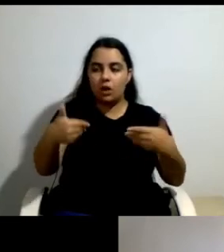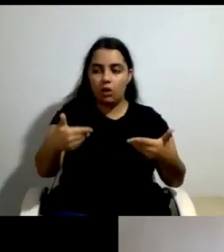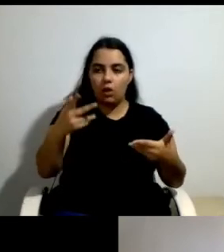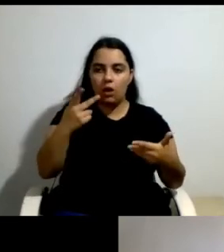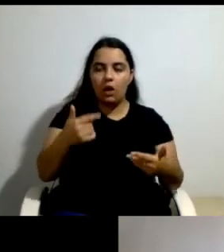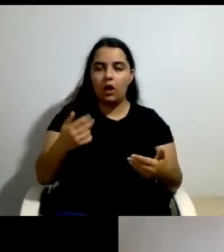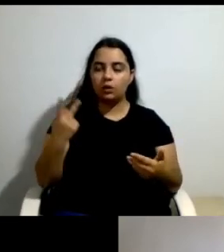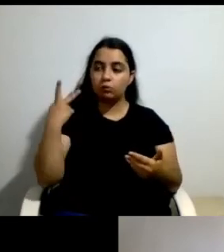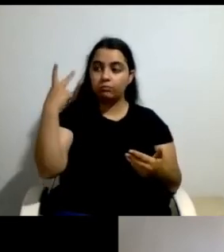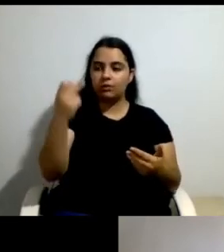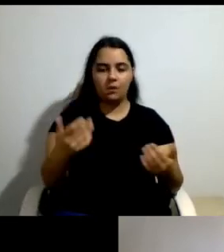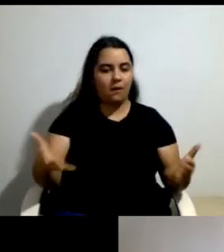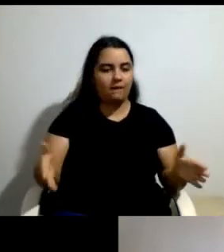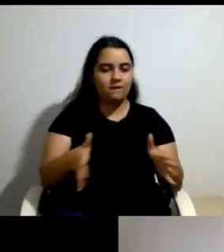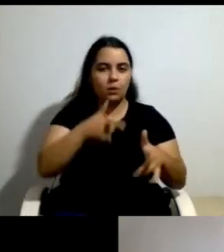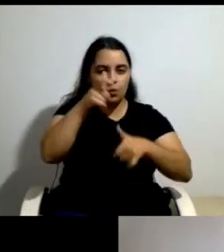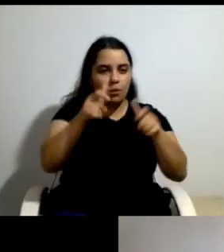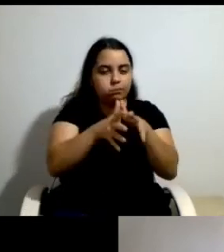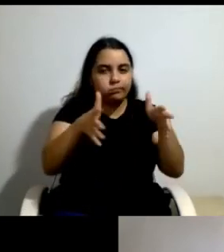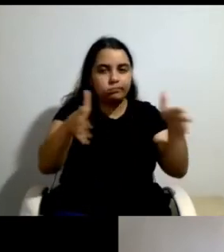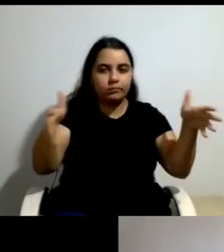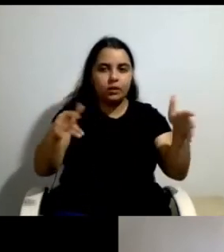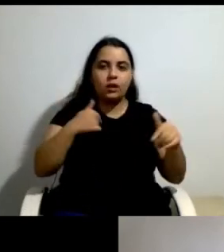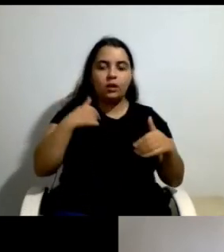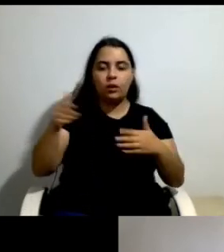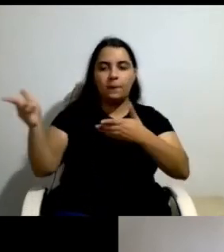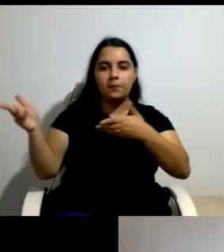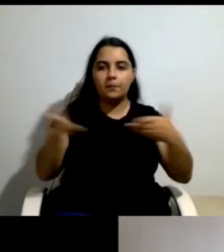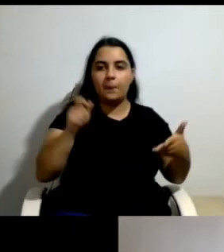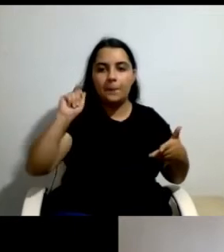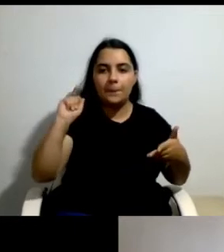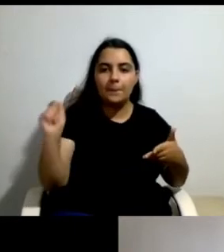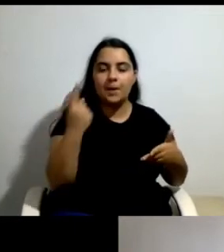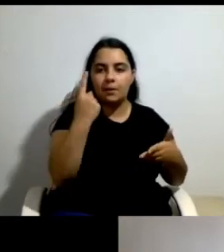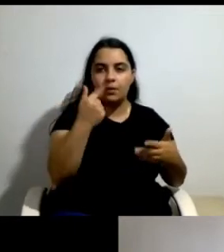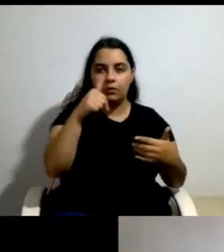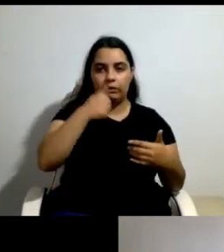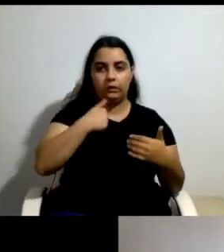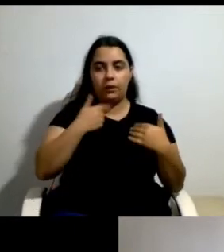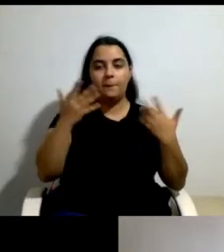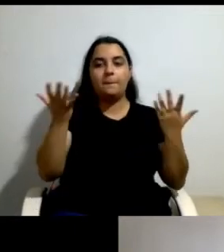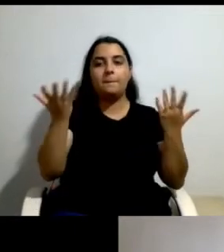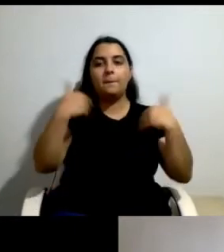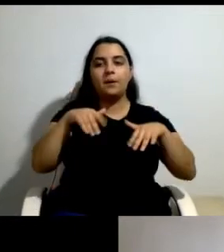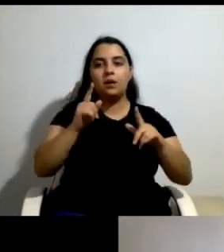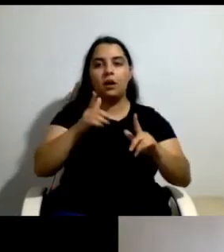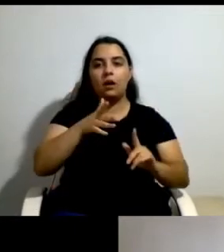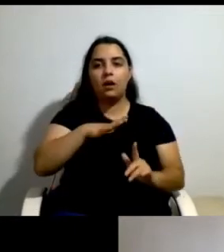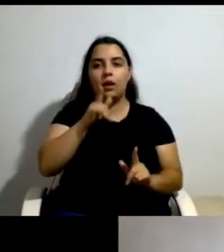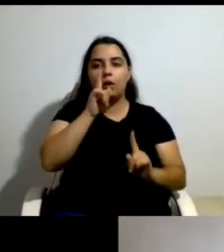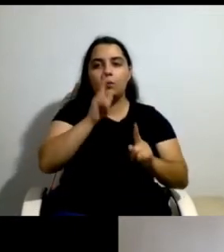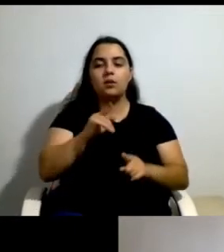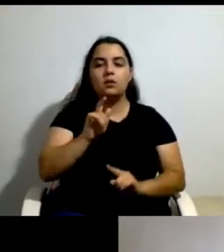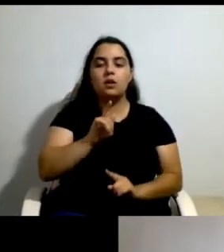Eu fui apresentada em primeiro lugar, mas na verdade quem vai abrir as possibilidades desta apresentação é o Fernando, a quem eu passava a palavra, para